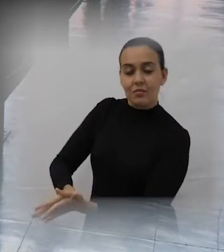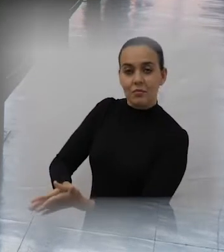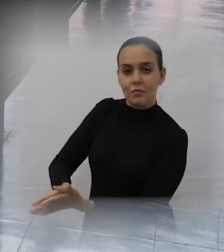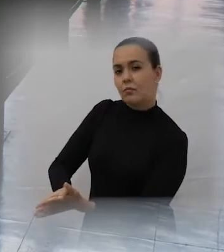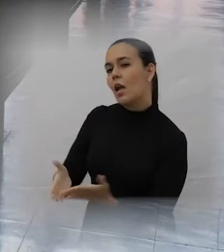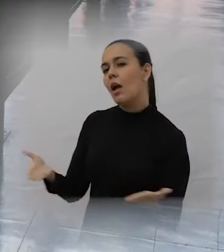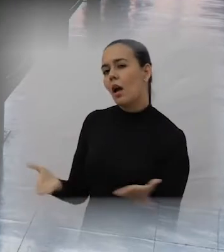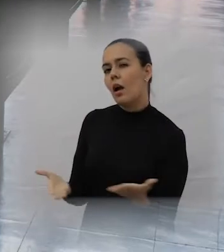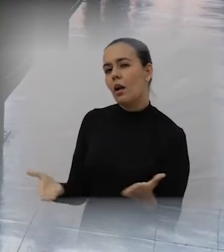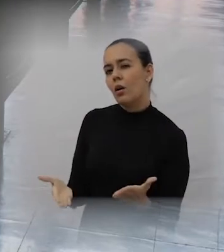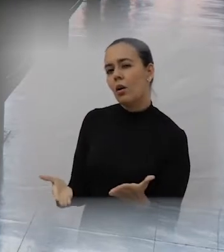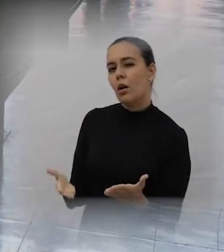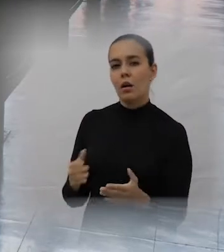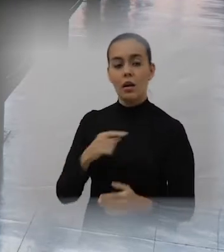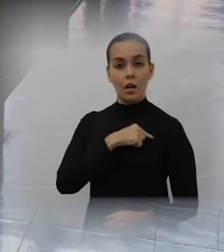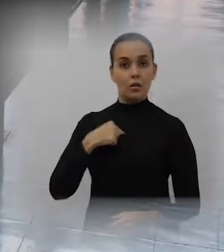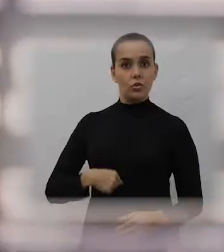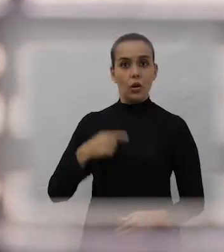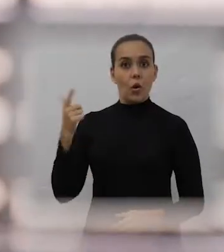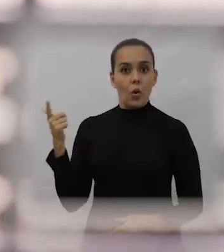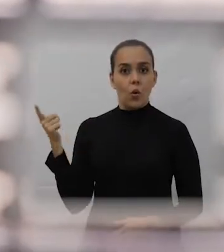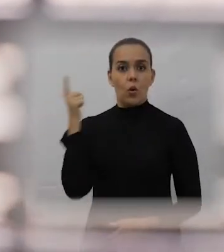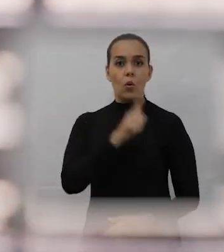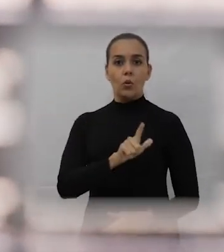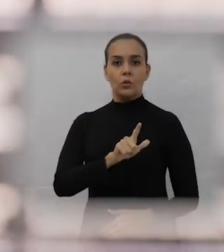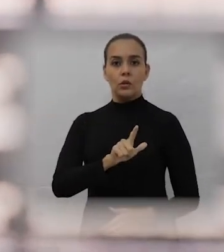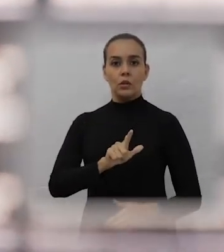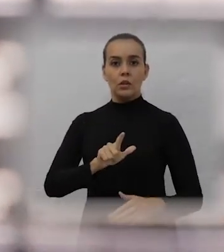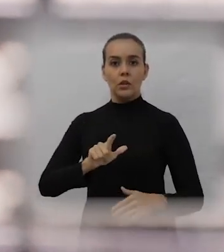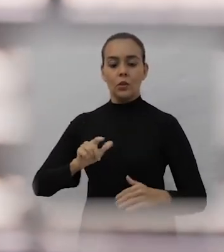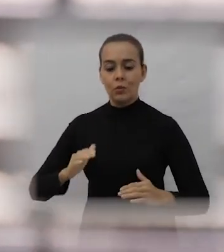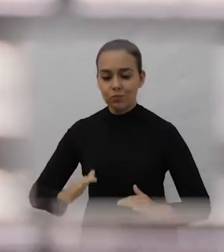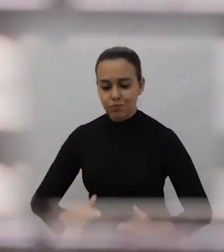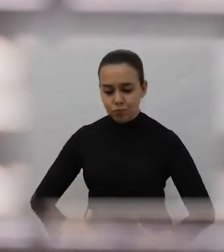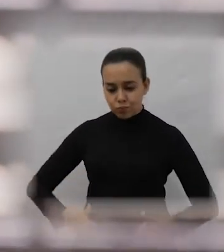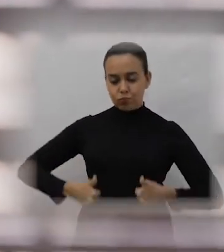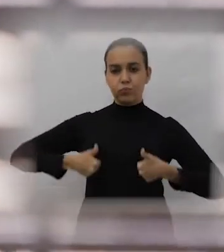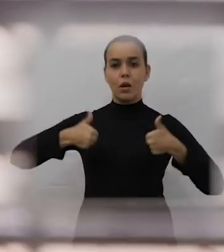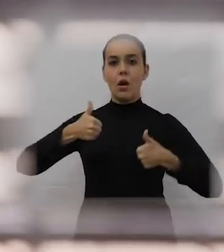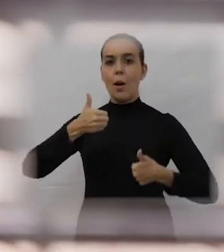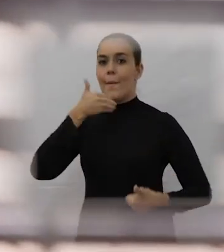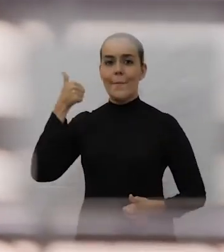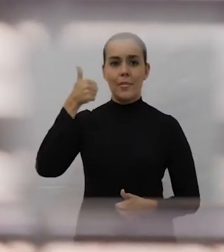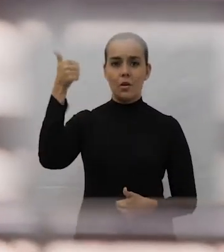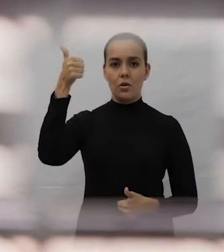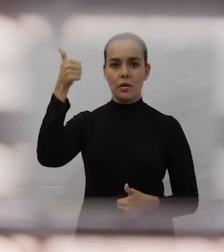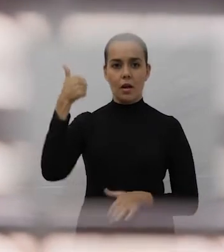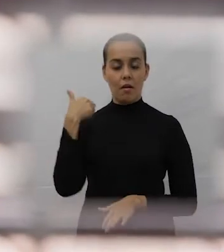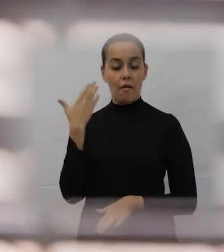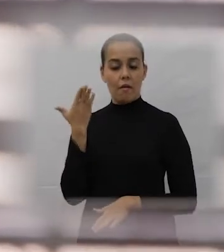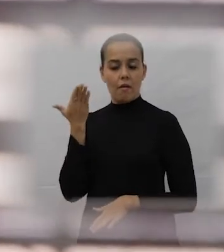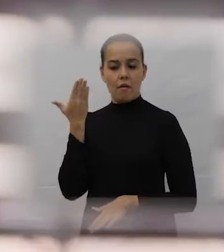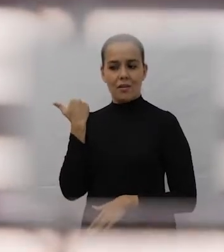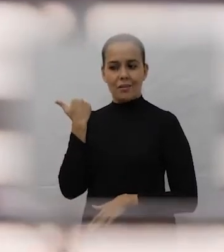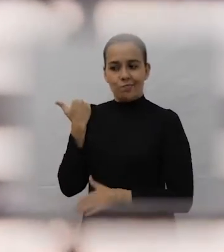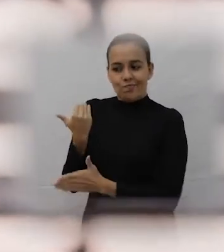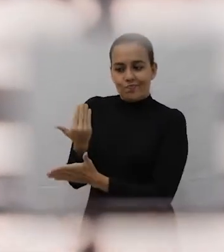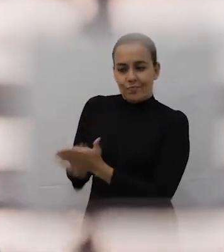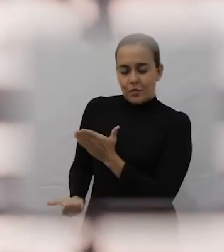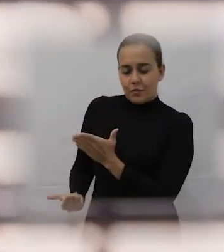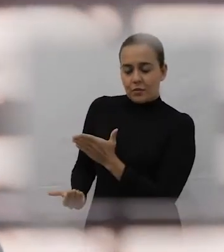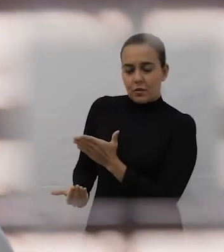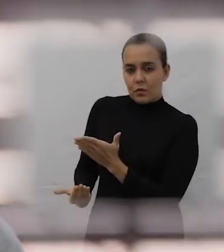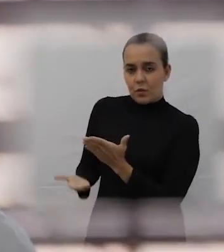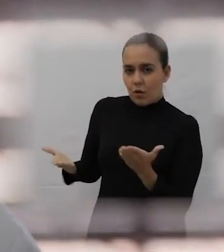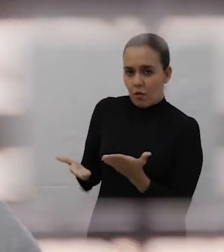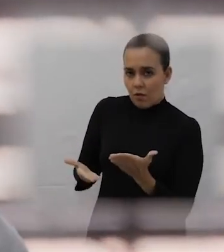que tinha perdido no último século, mas que na verdade tinha anteriormente. Então é um país importante do ponto de